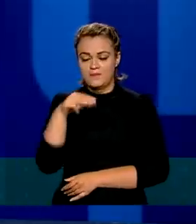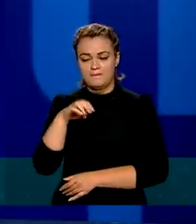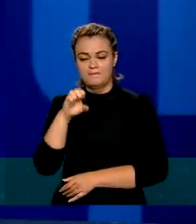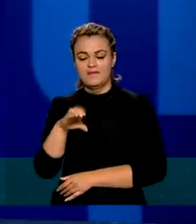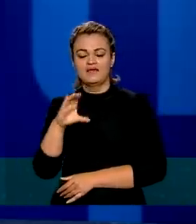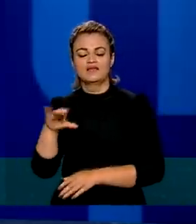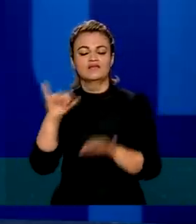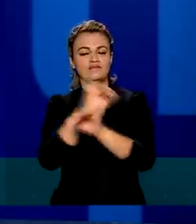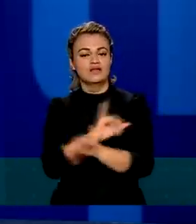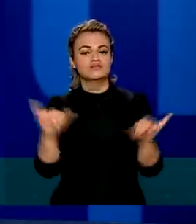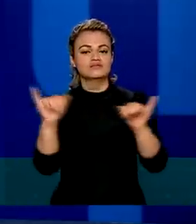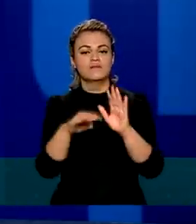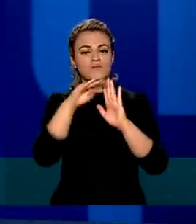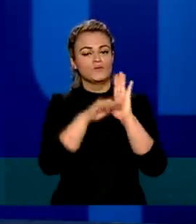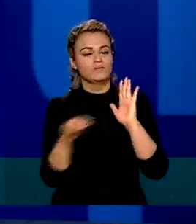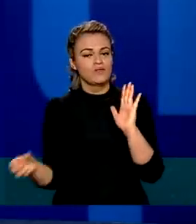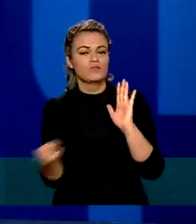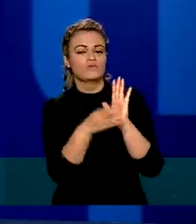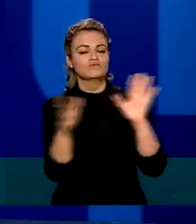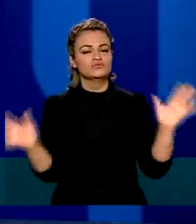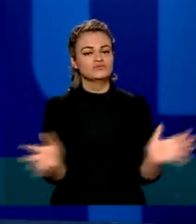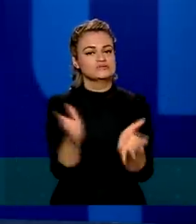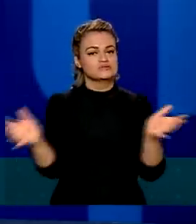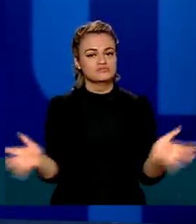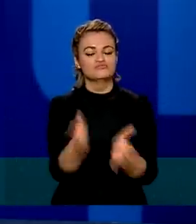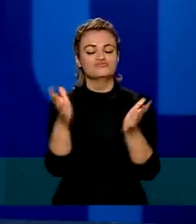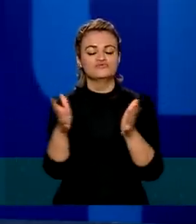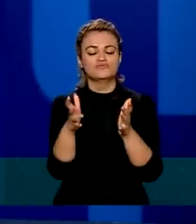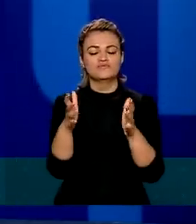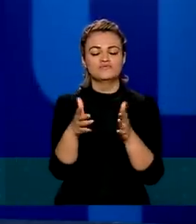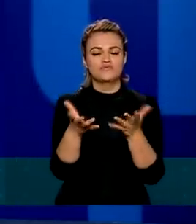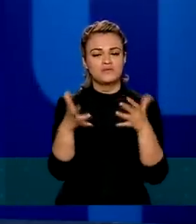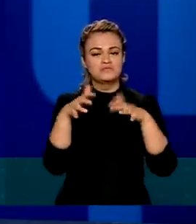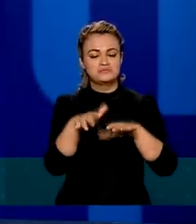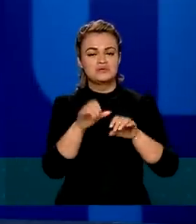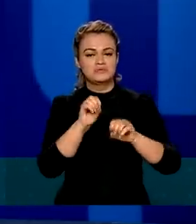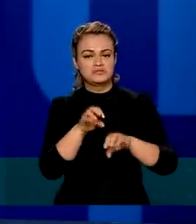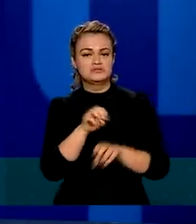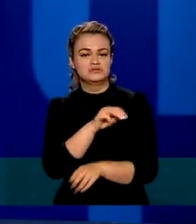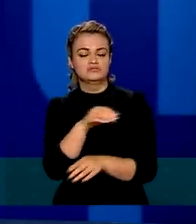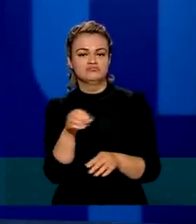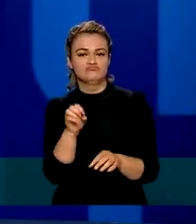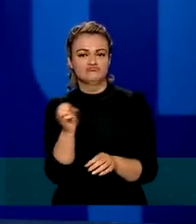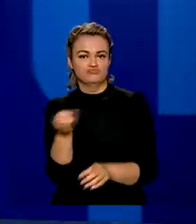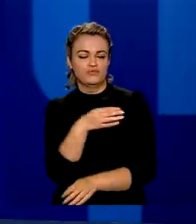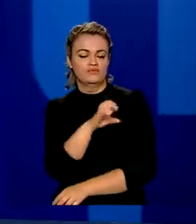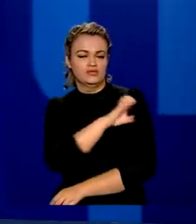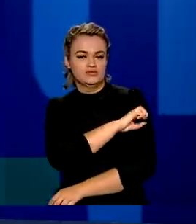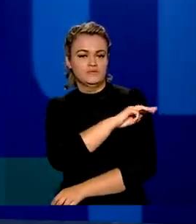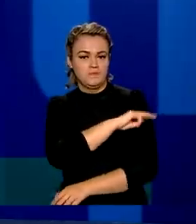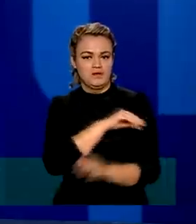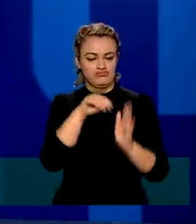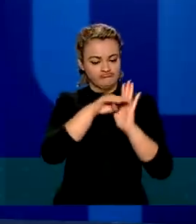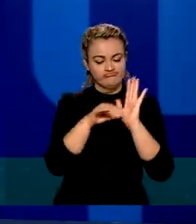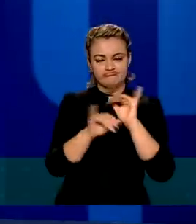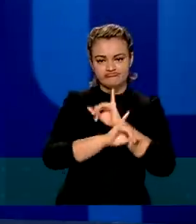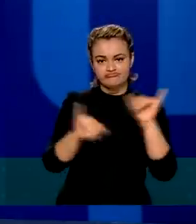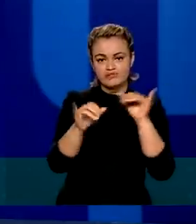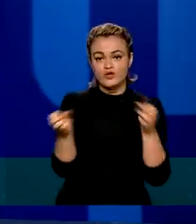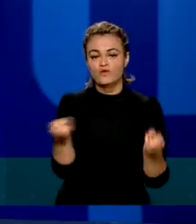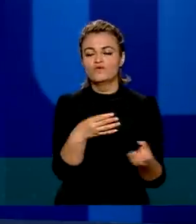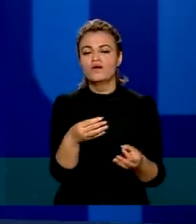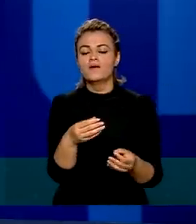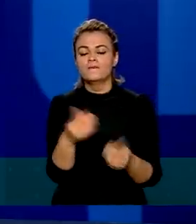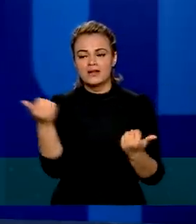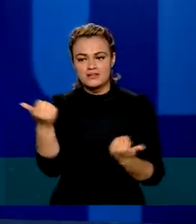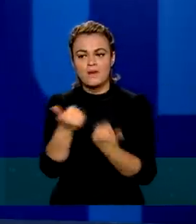lançará um novo programa de fomento à implementação dos itinerários formativos, de modo a promover